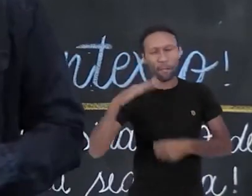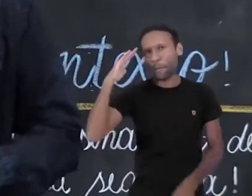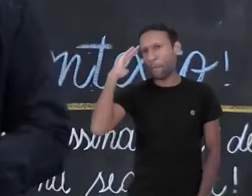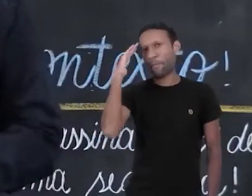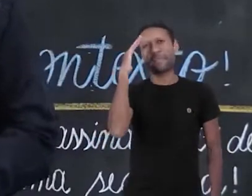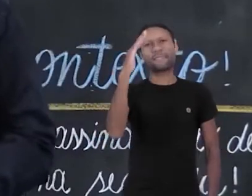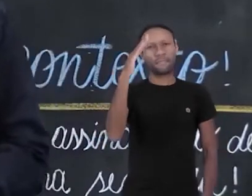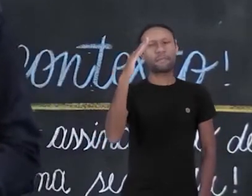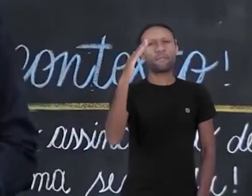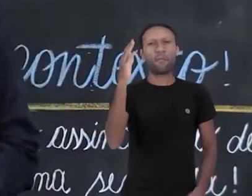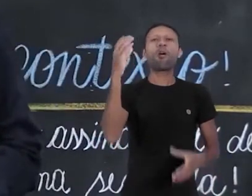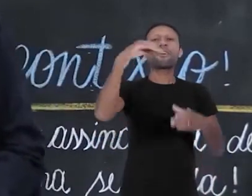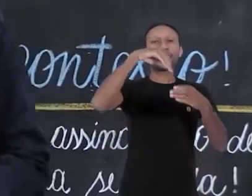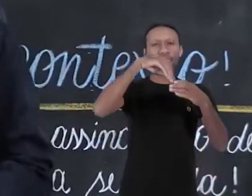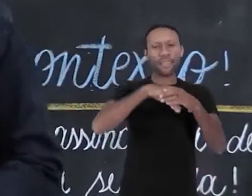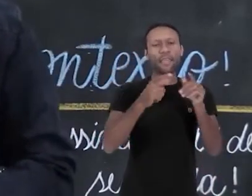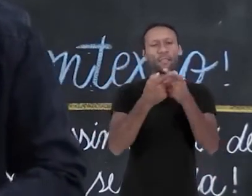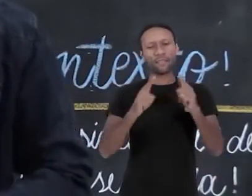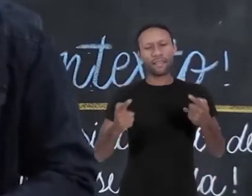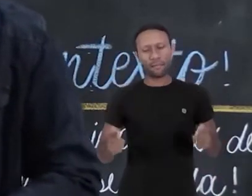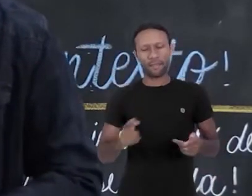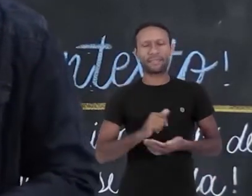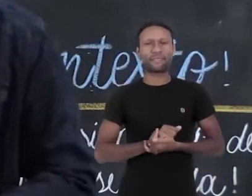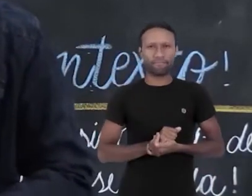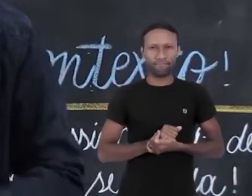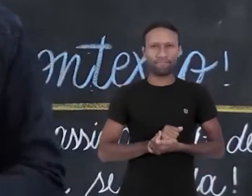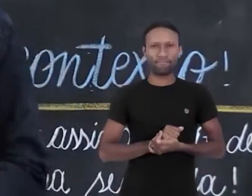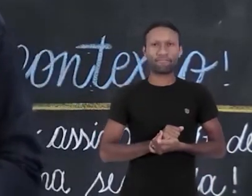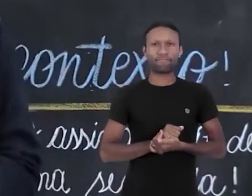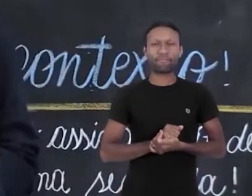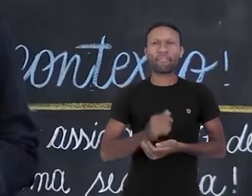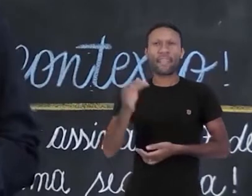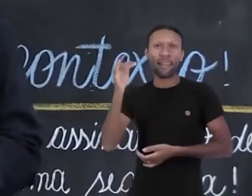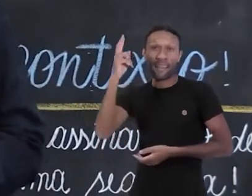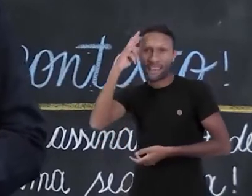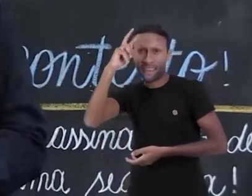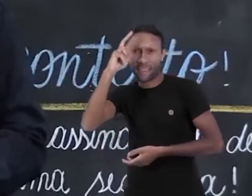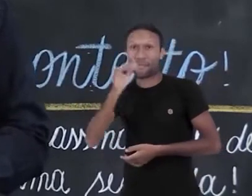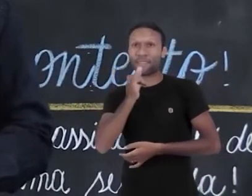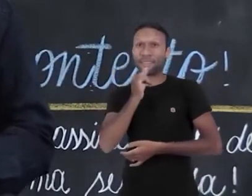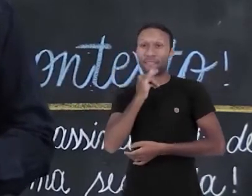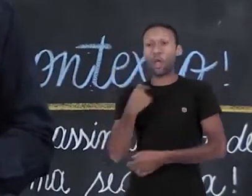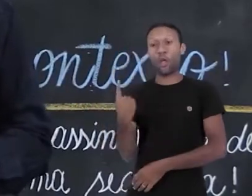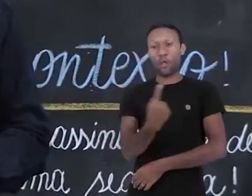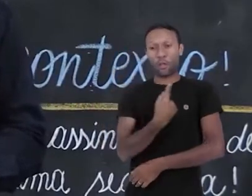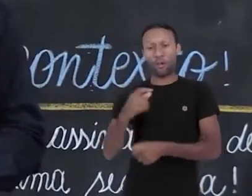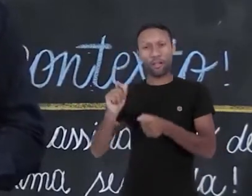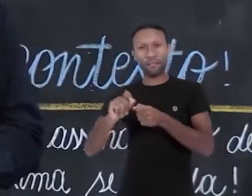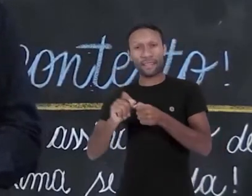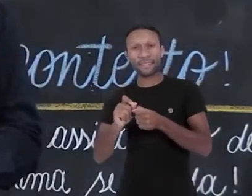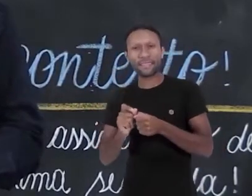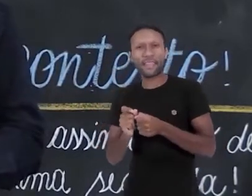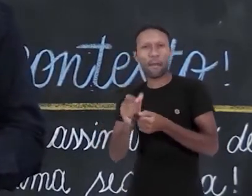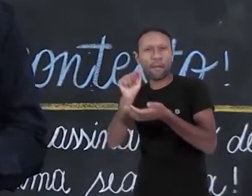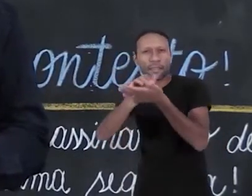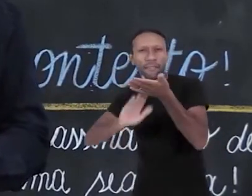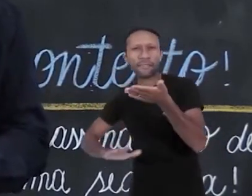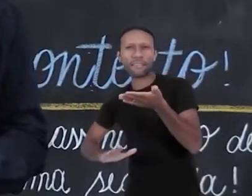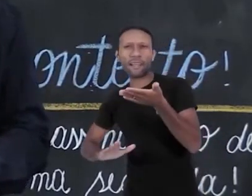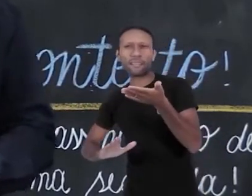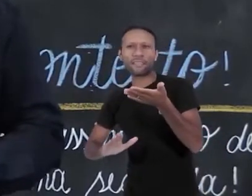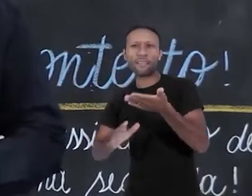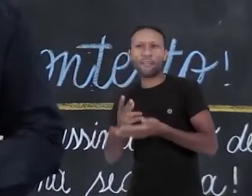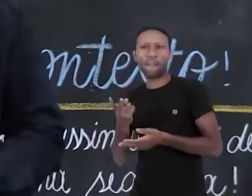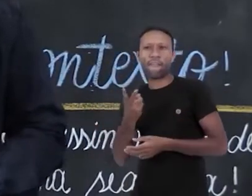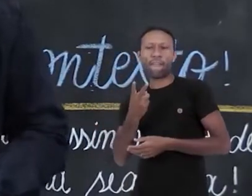essenciais da oração. Lembra do exemplo, nós fizemos o teste? Eu tenho um verbo aí, fizemos, essa forma